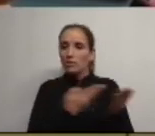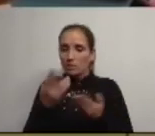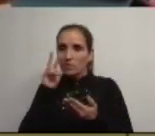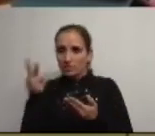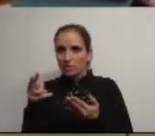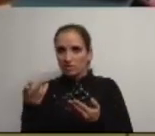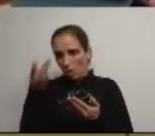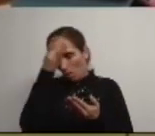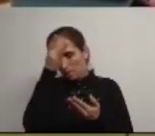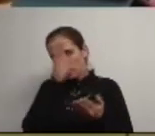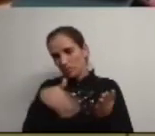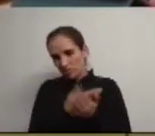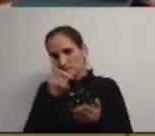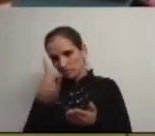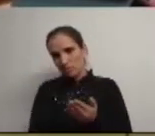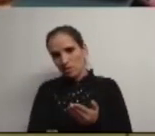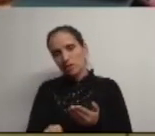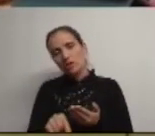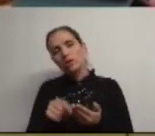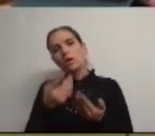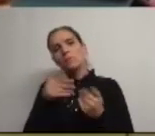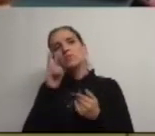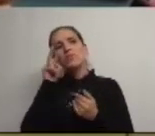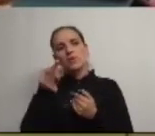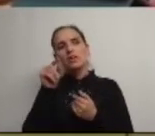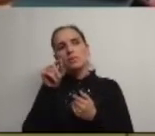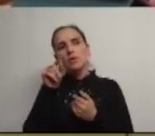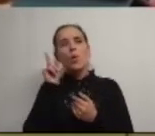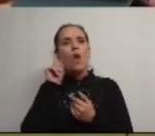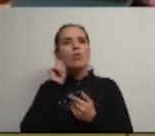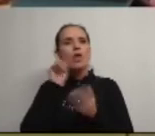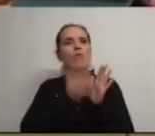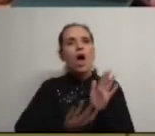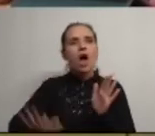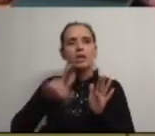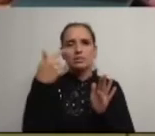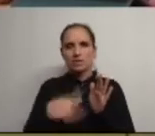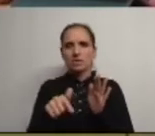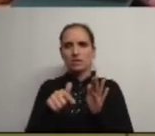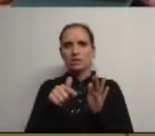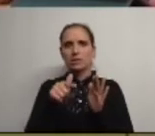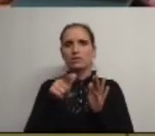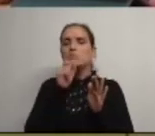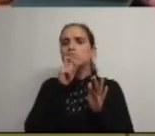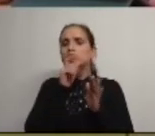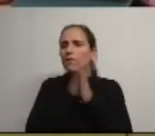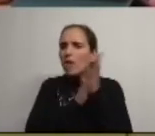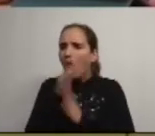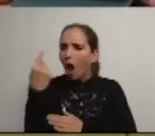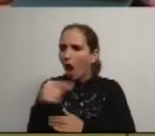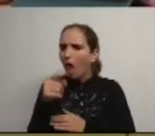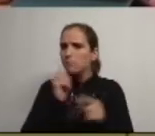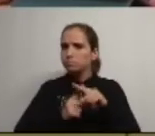para opinar sobre certo mas irão ver também a qualidade do espaço que lá está e as potencialidades que tem